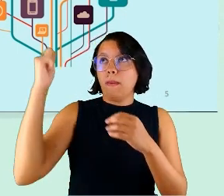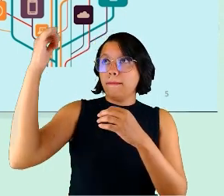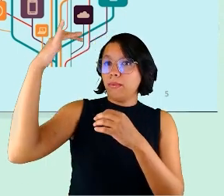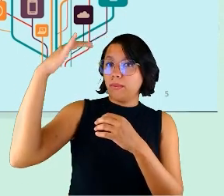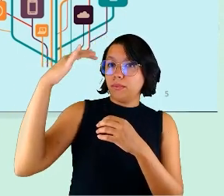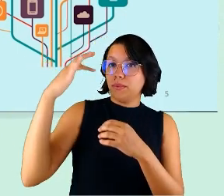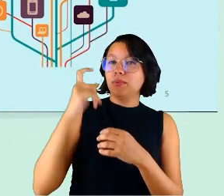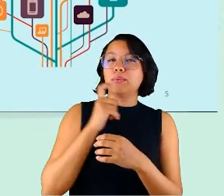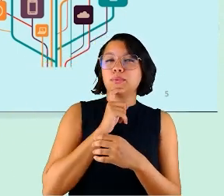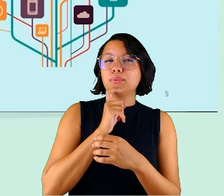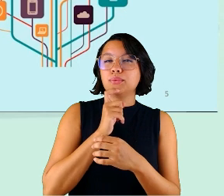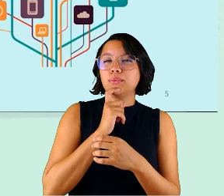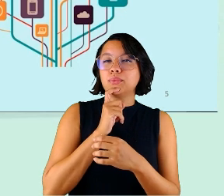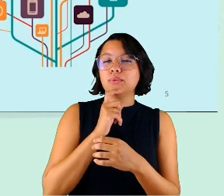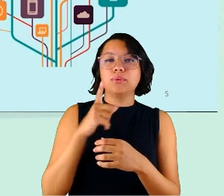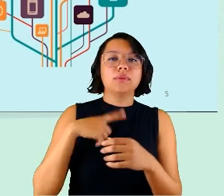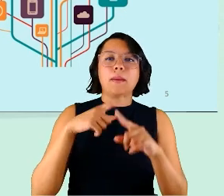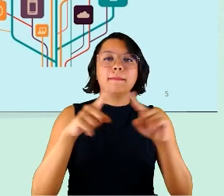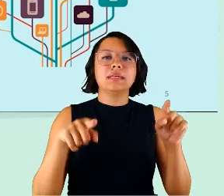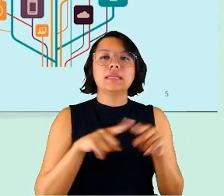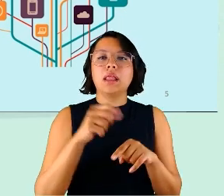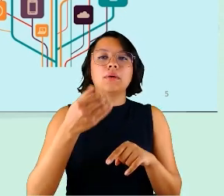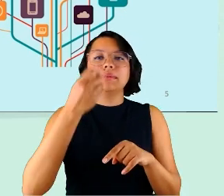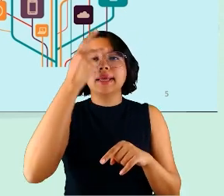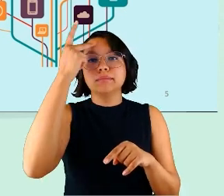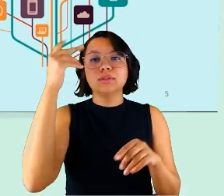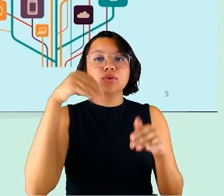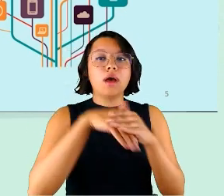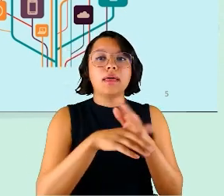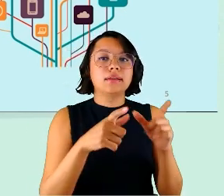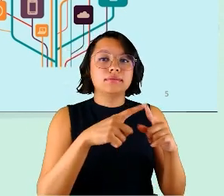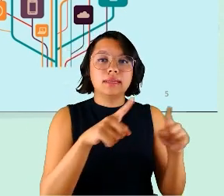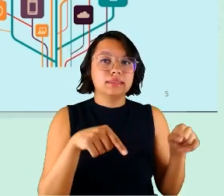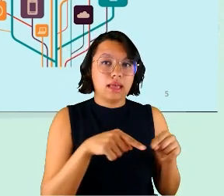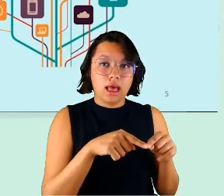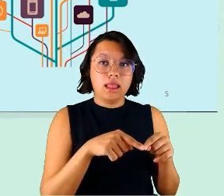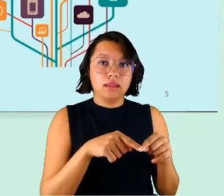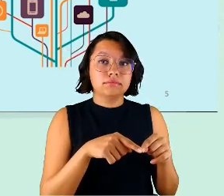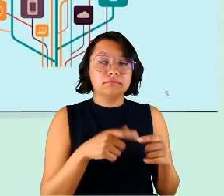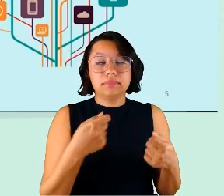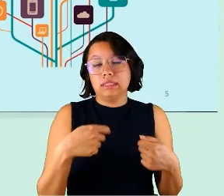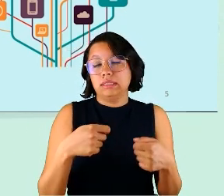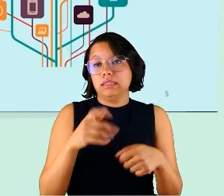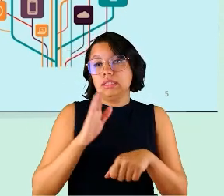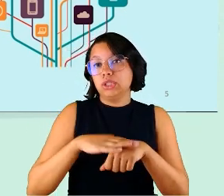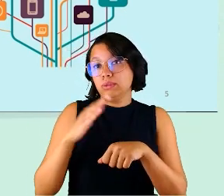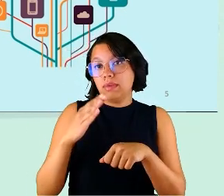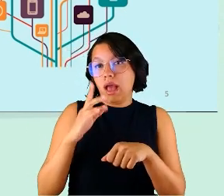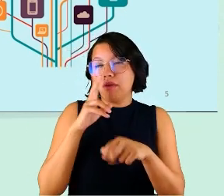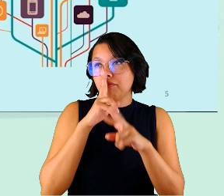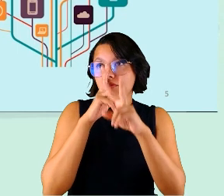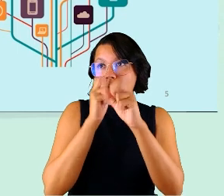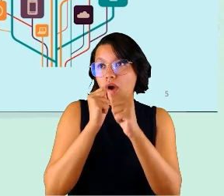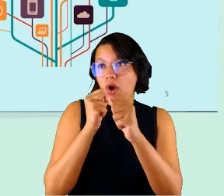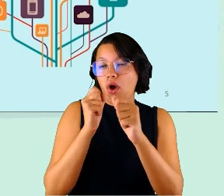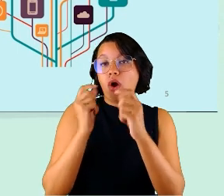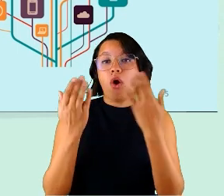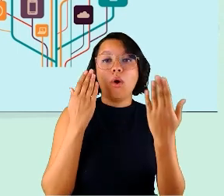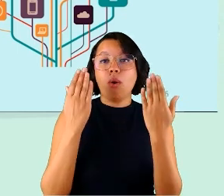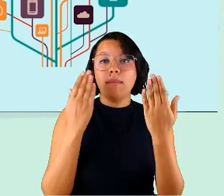sala, talvez você precise de um ar-condicionado mais potente do que quando você tem duas. Então, coisas desse tipo